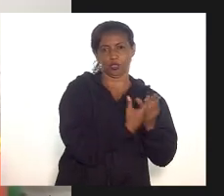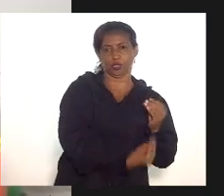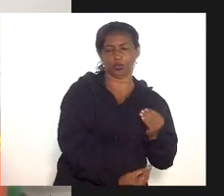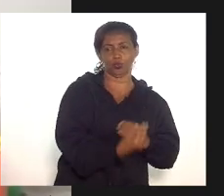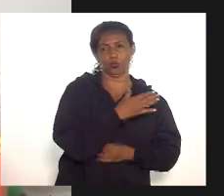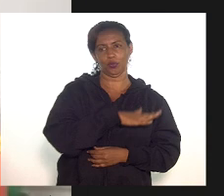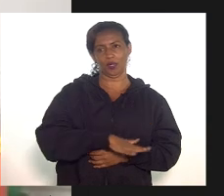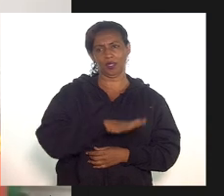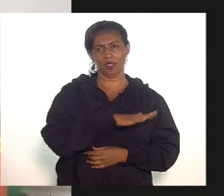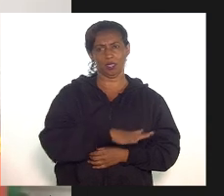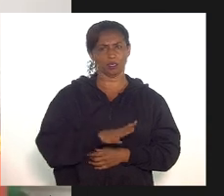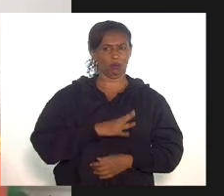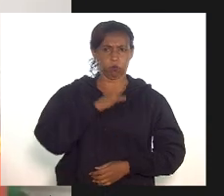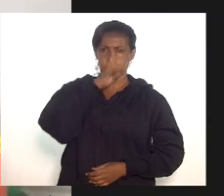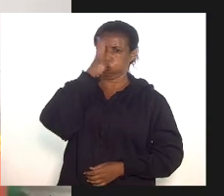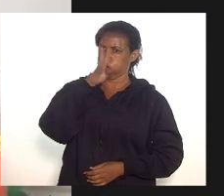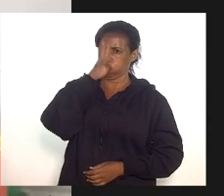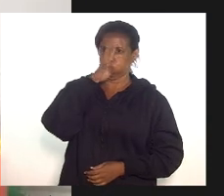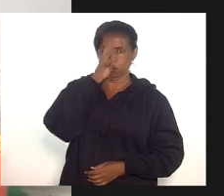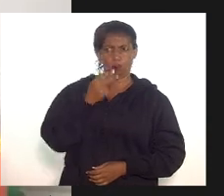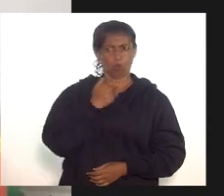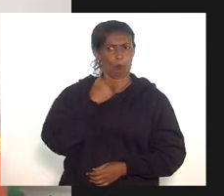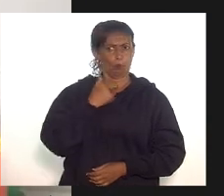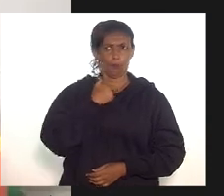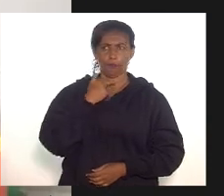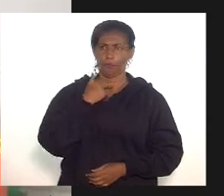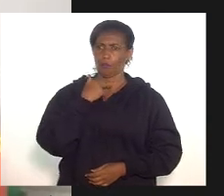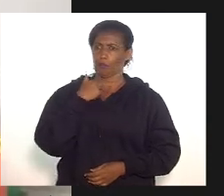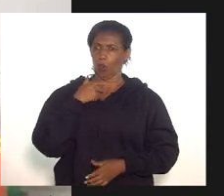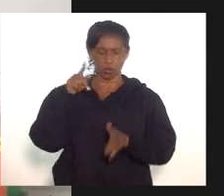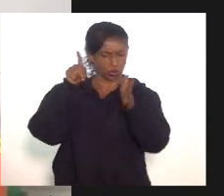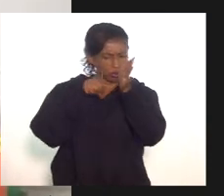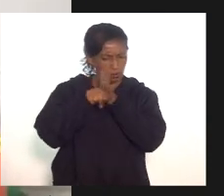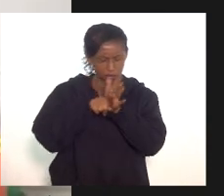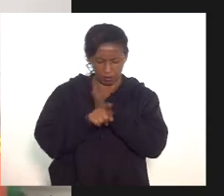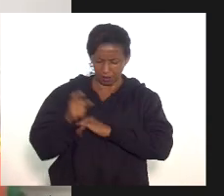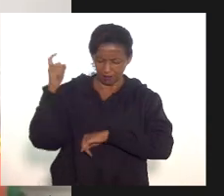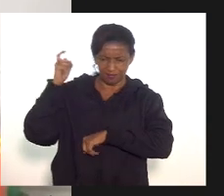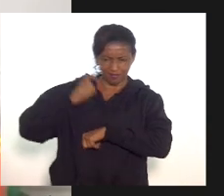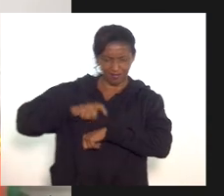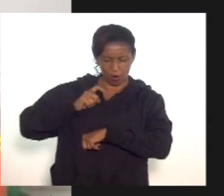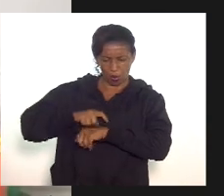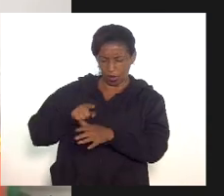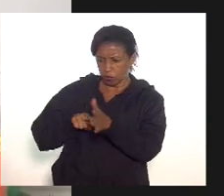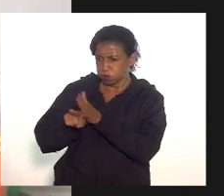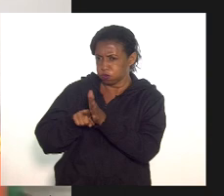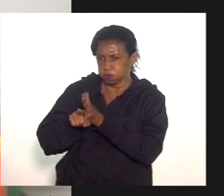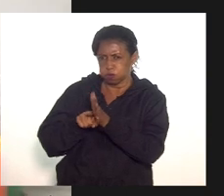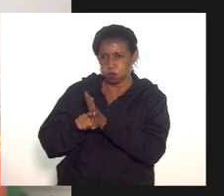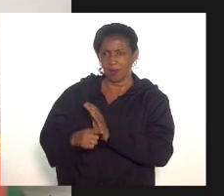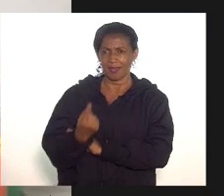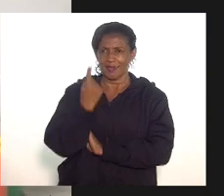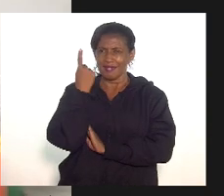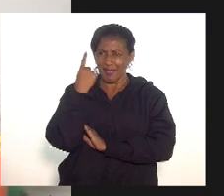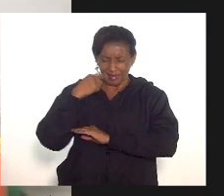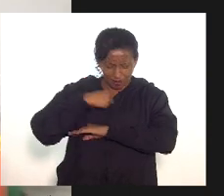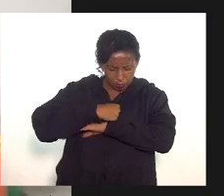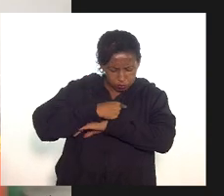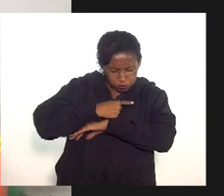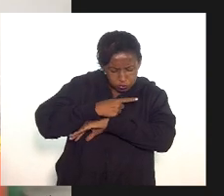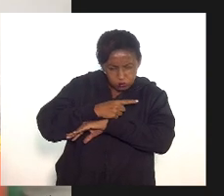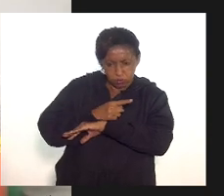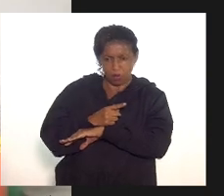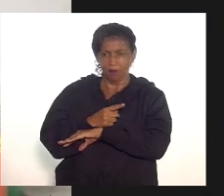da criança. E isso é um absurdo. Nós sabemos que tem que ser uma investigação imediata porque cada segundo é